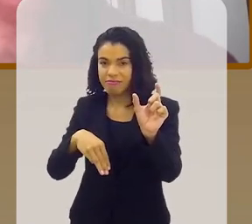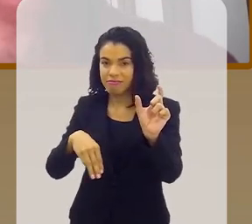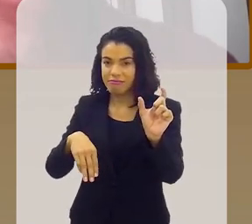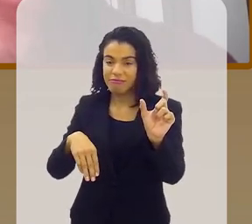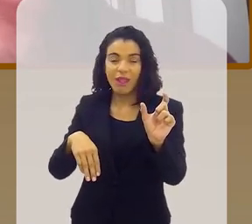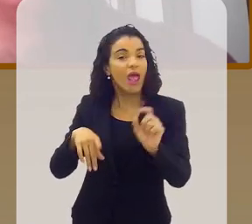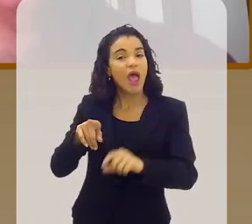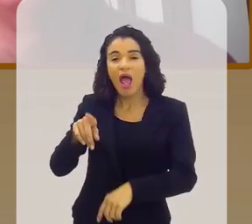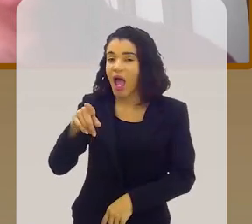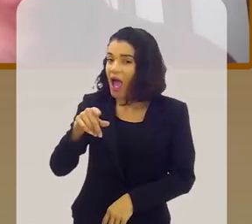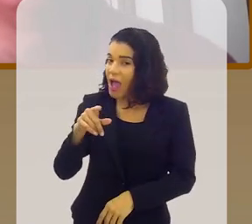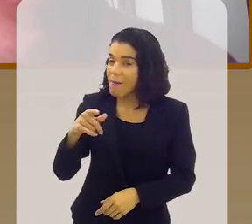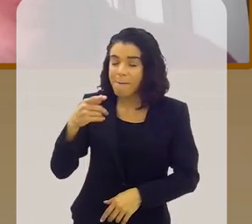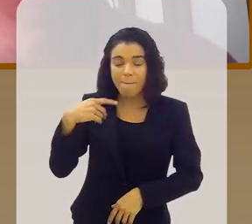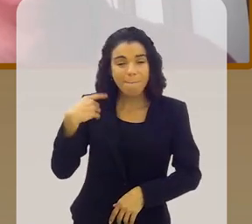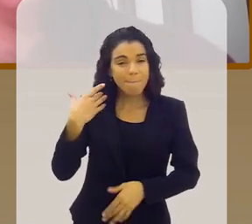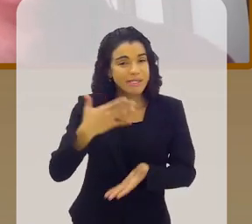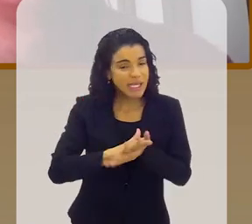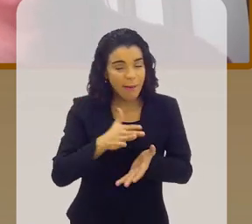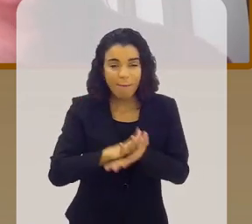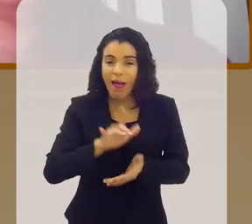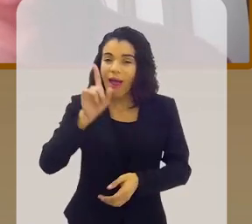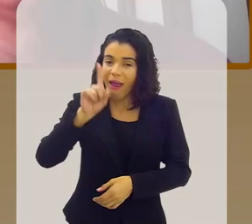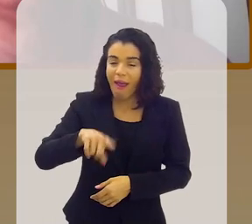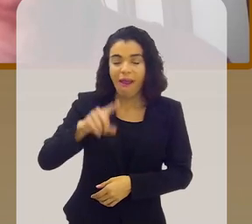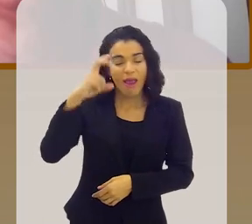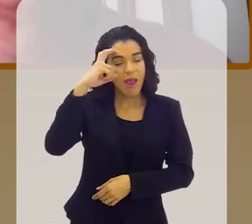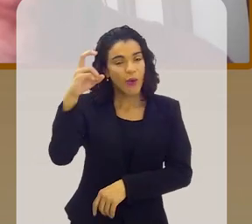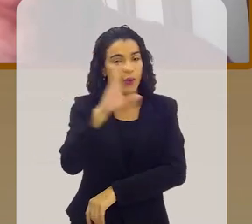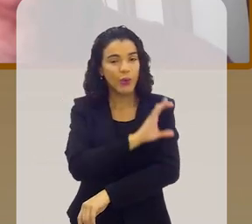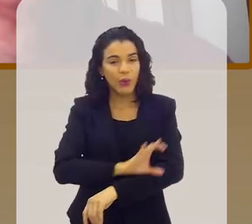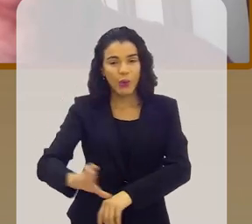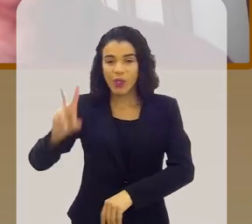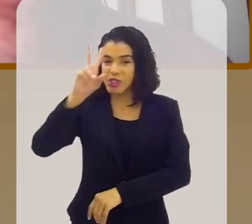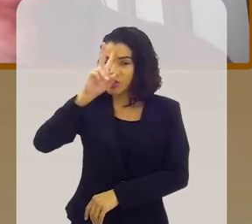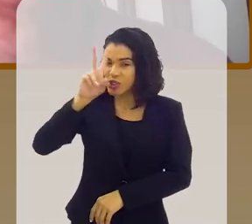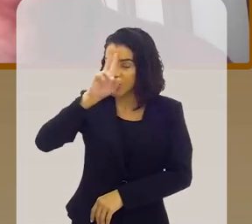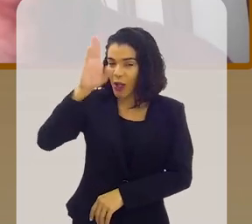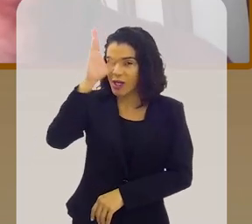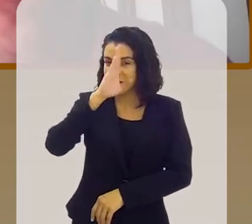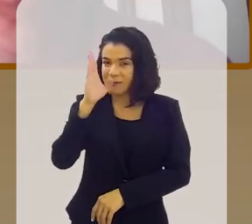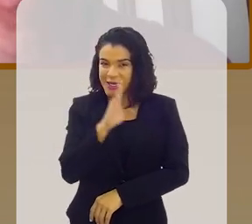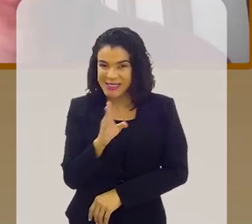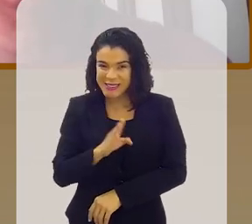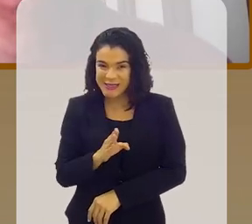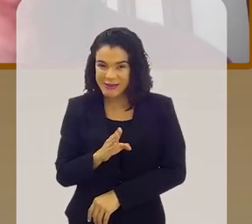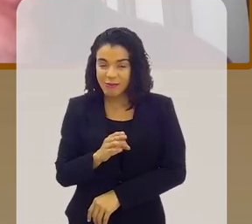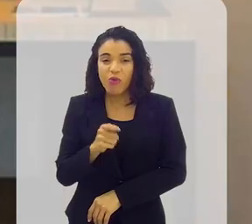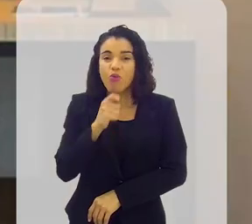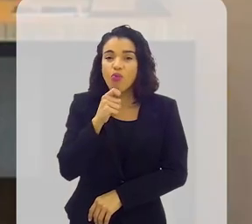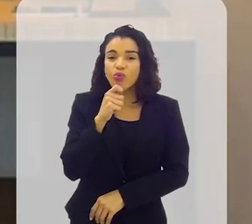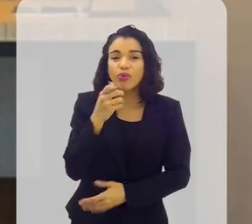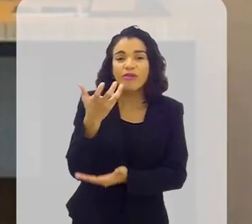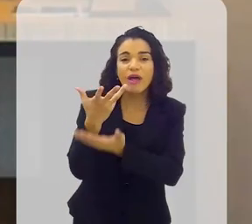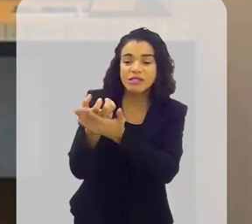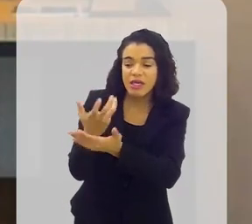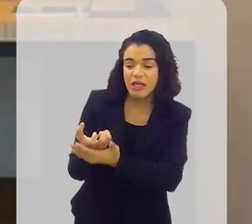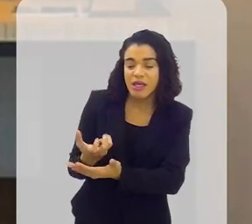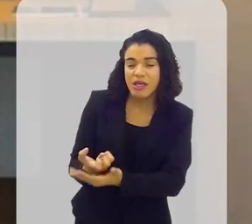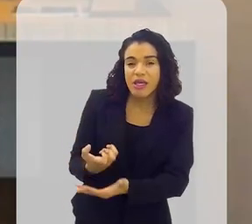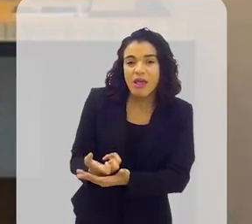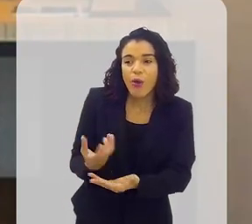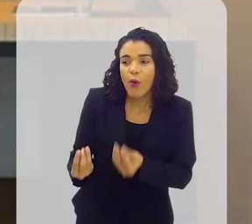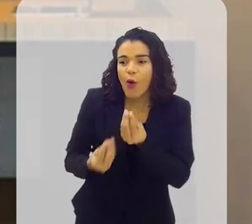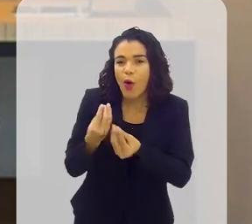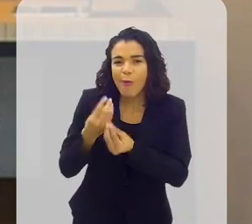Então... É É cultura e é parte da história brasileira. E se não tiver esses registros, né? A gente